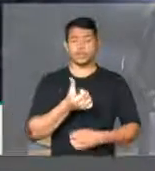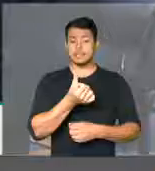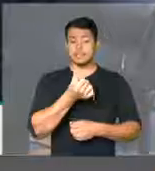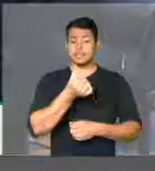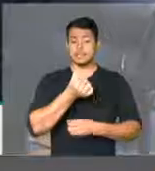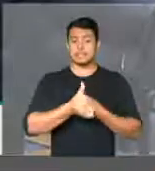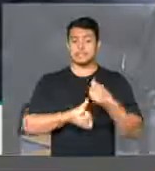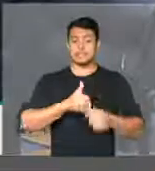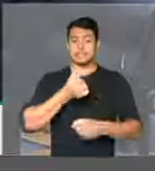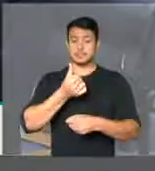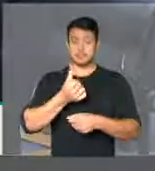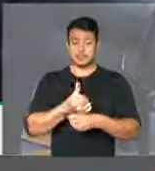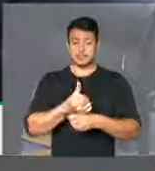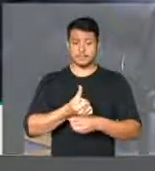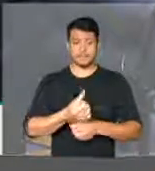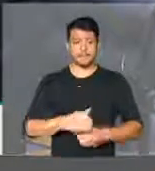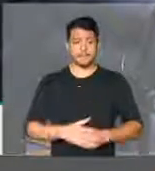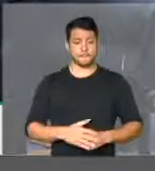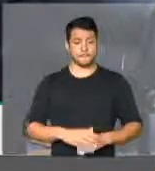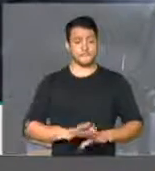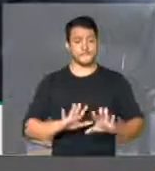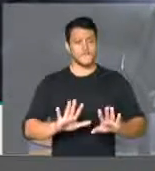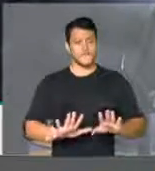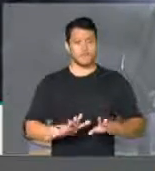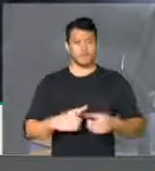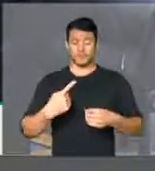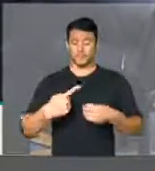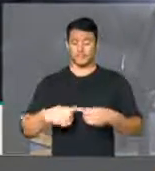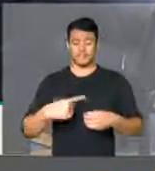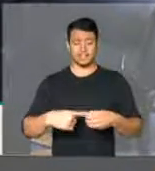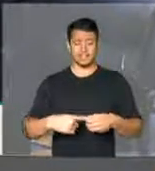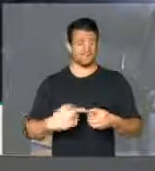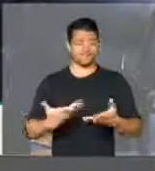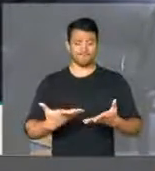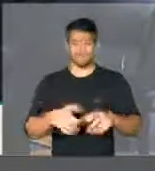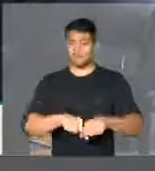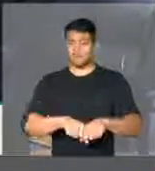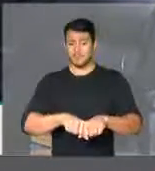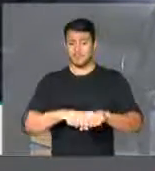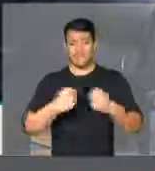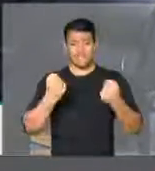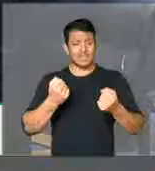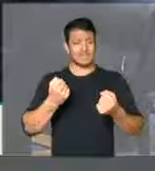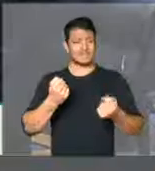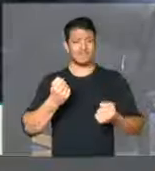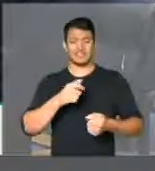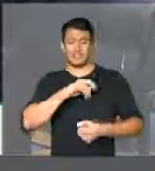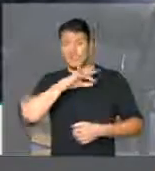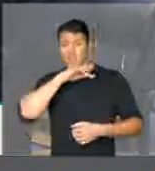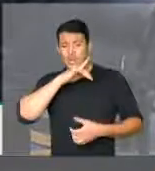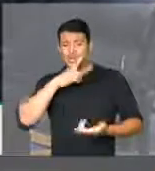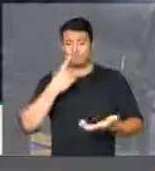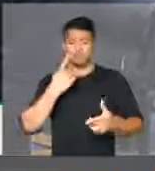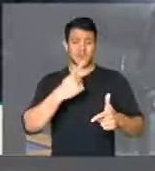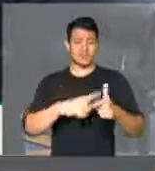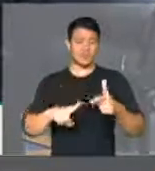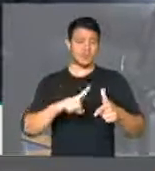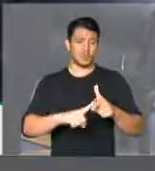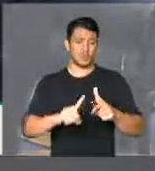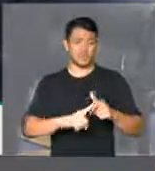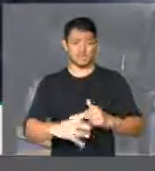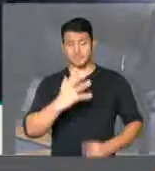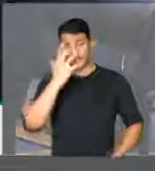Encontrou agora o município muito desgastado, completamente aparelhado de uma forma